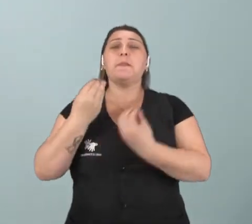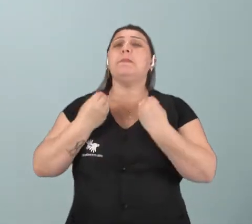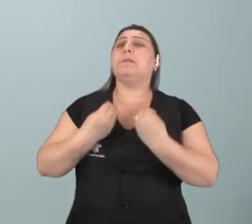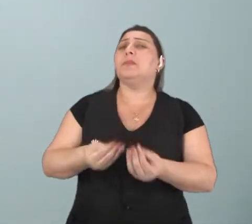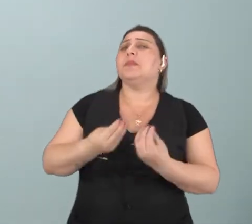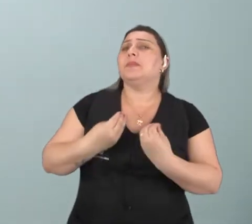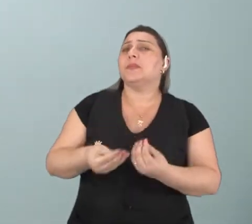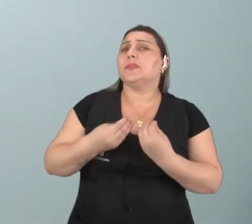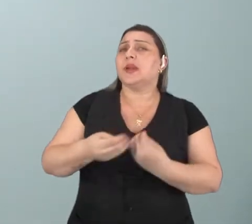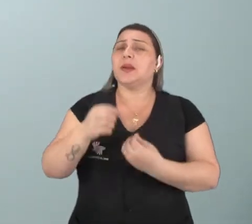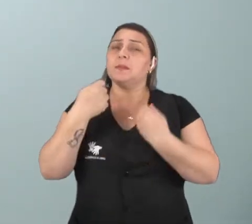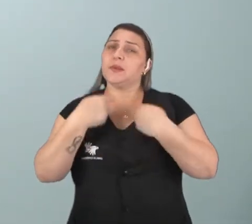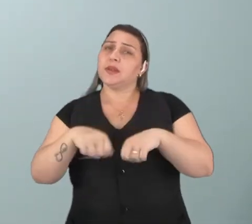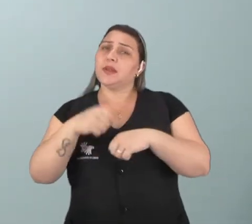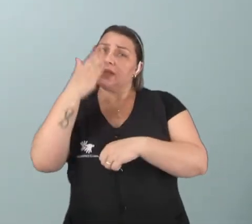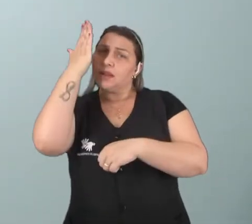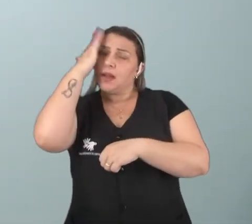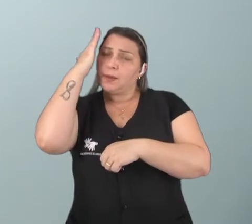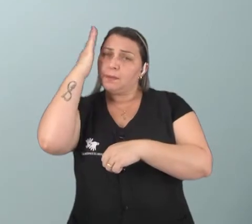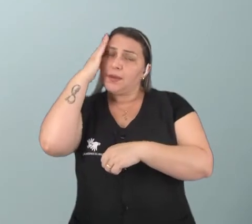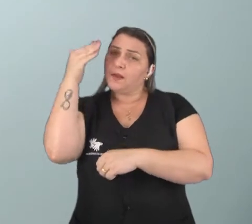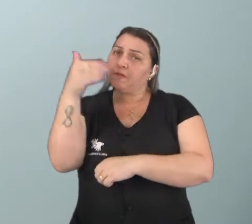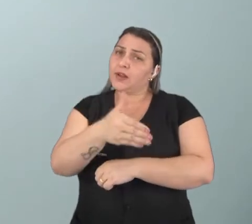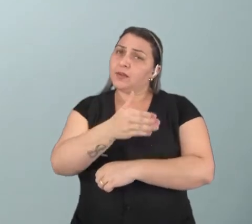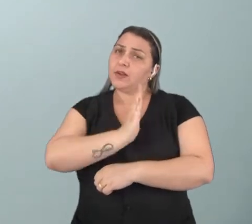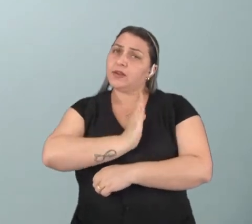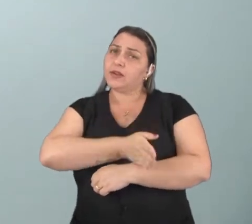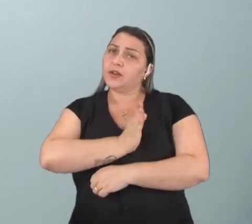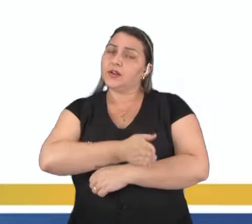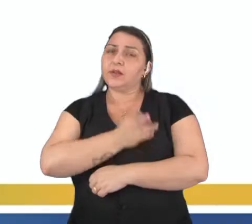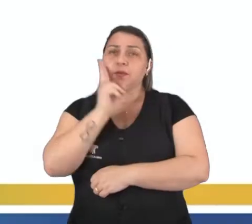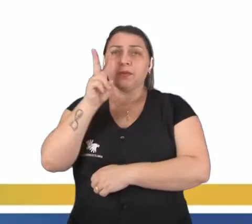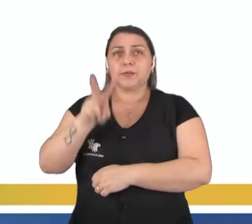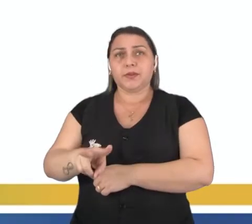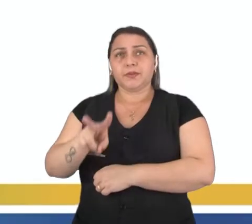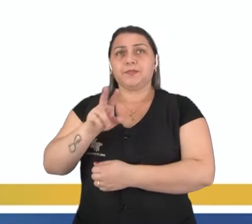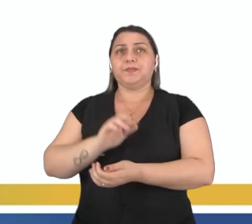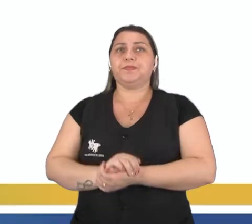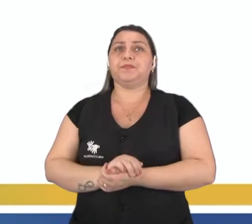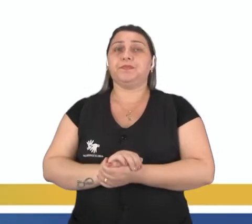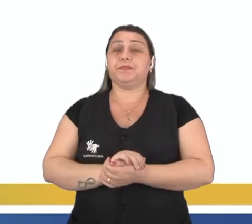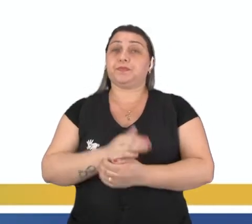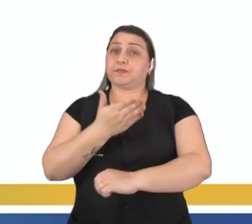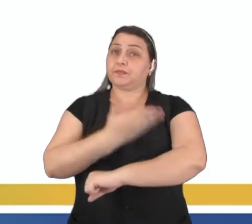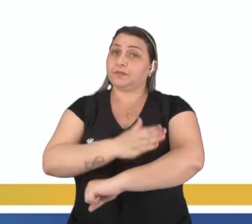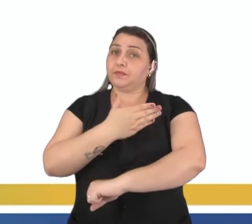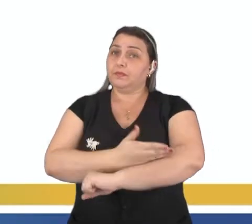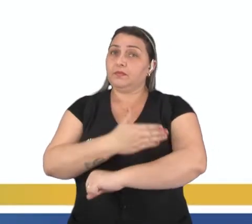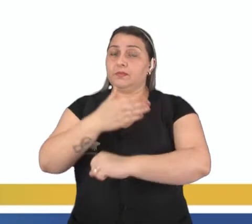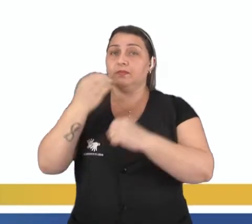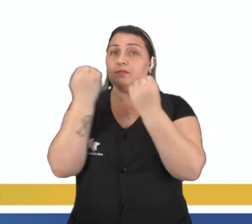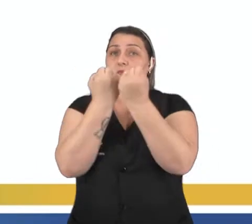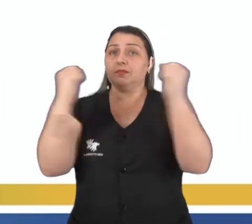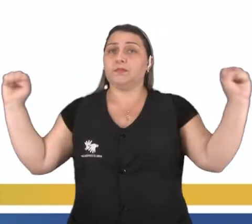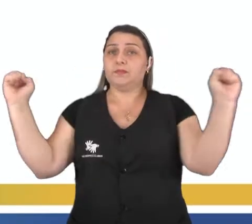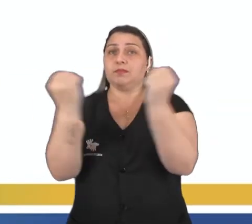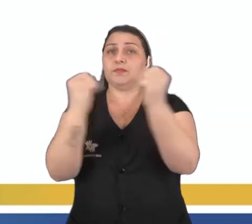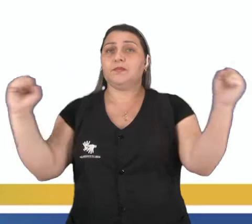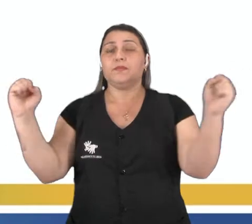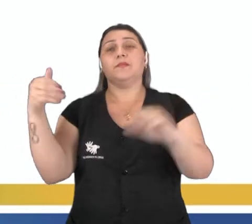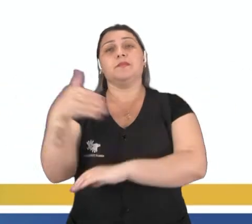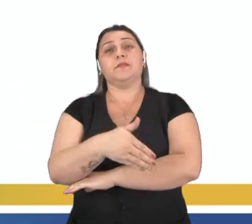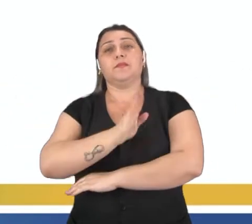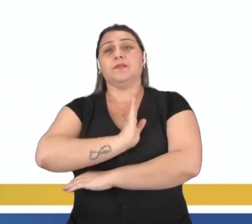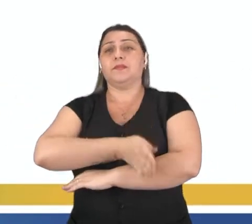quê que a gente tem que saber a nossa frequência cardíaca, né? Vamos ver. Durante a prática de exercícios aeróbicos, a